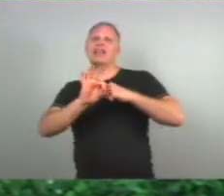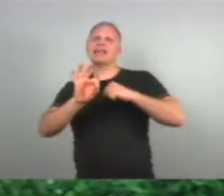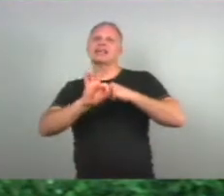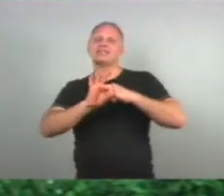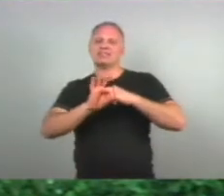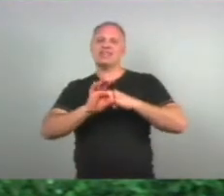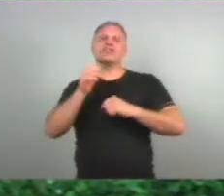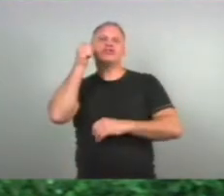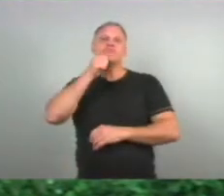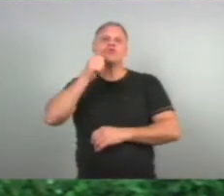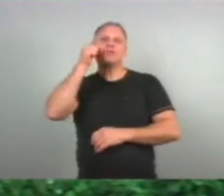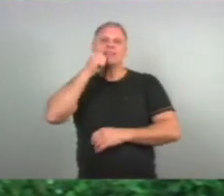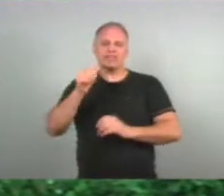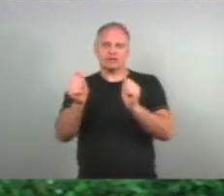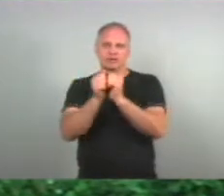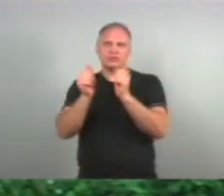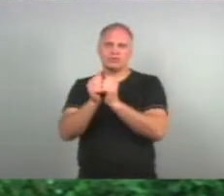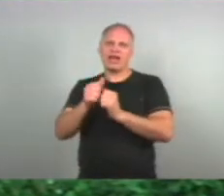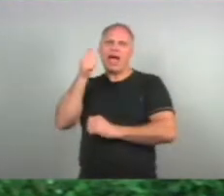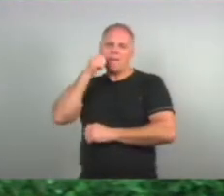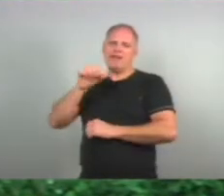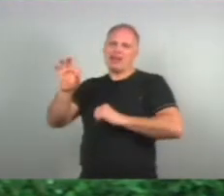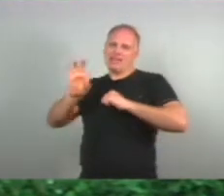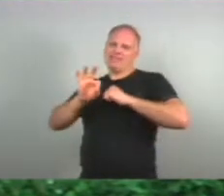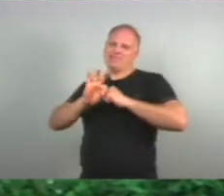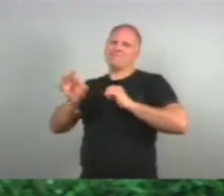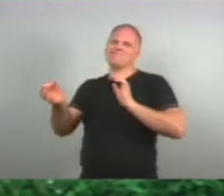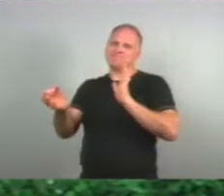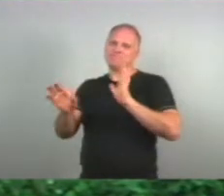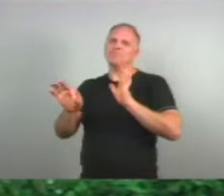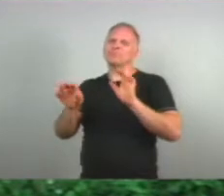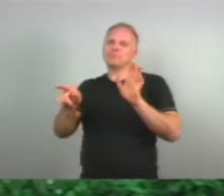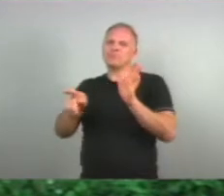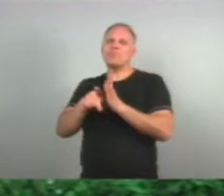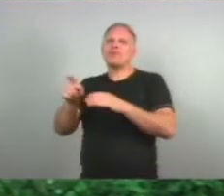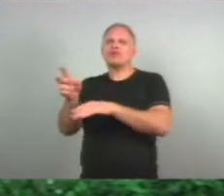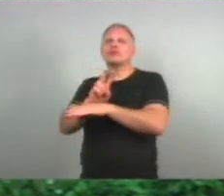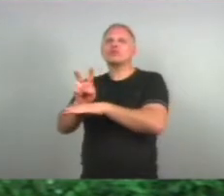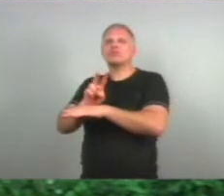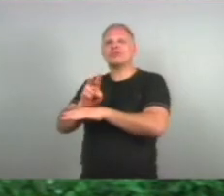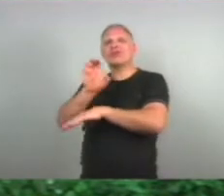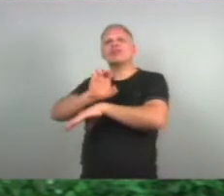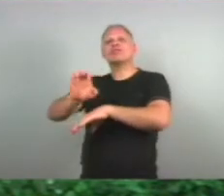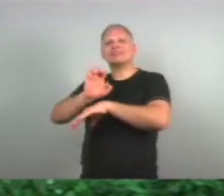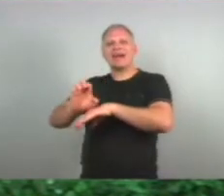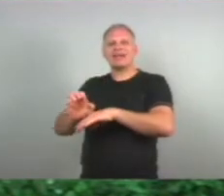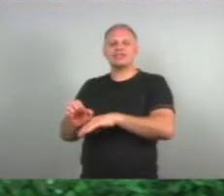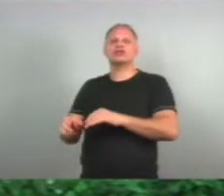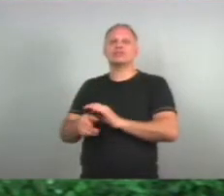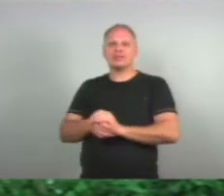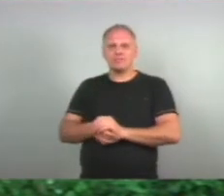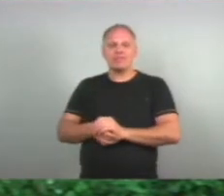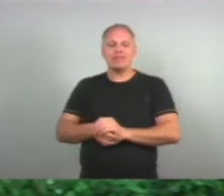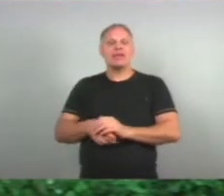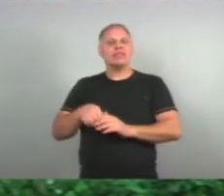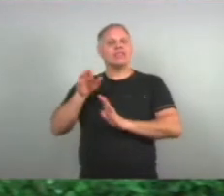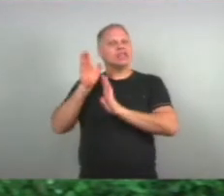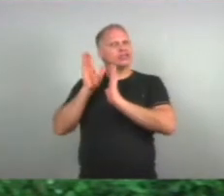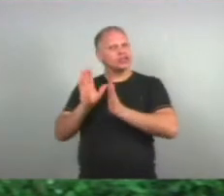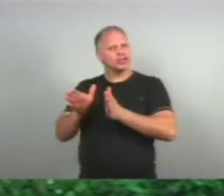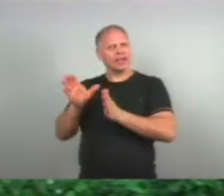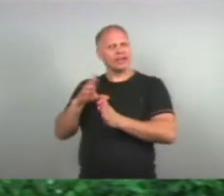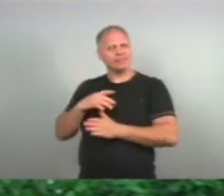Aline de Negri Foi minha supervisora Nesse estágio E aquilo já me